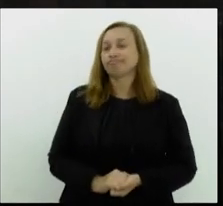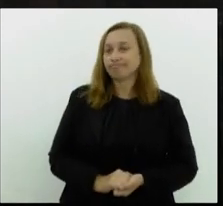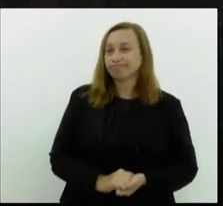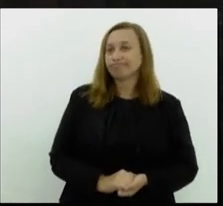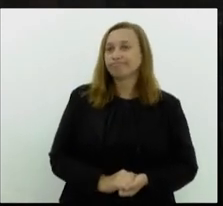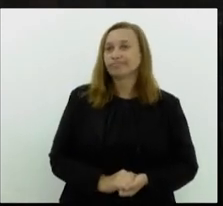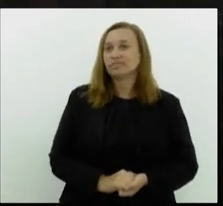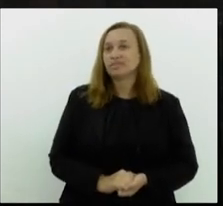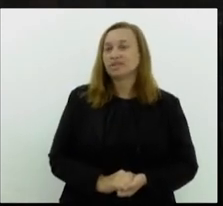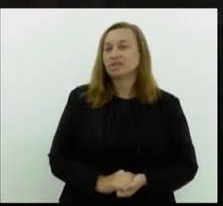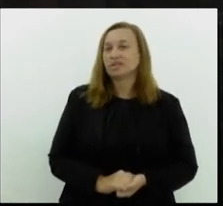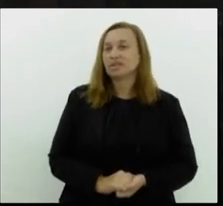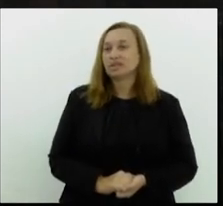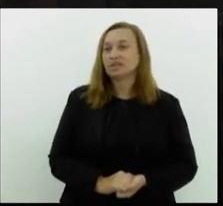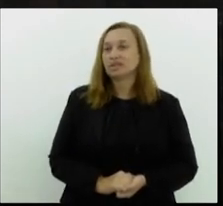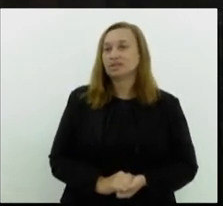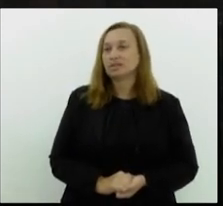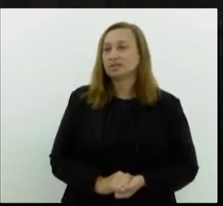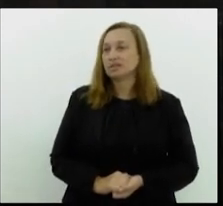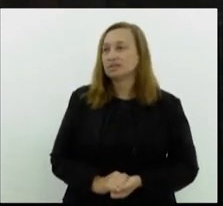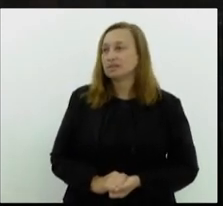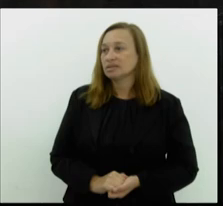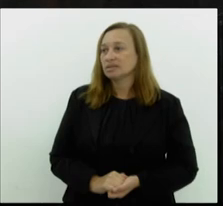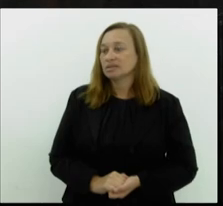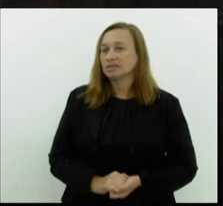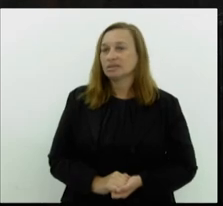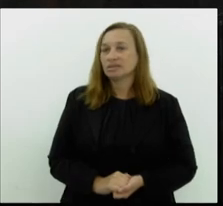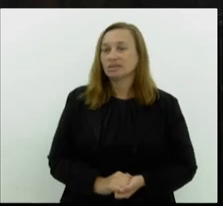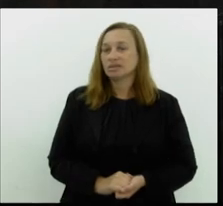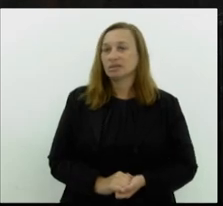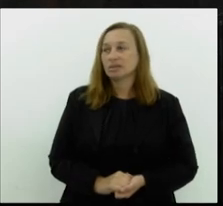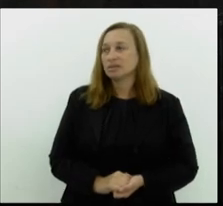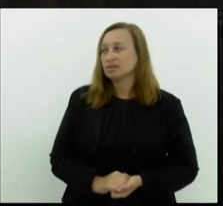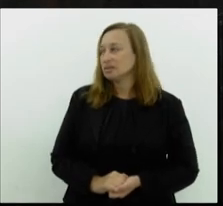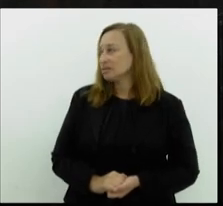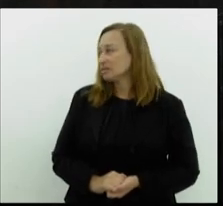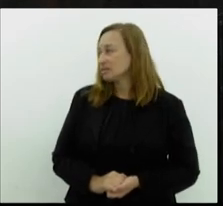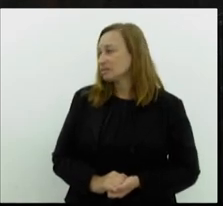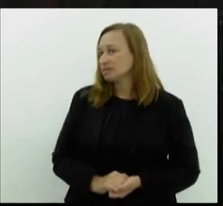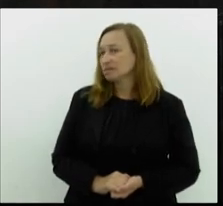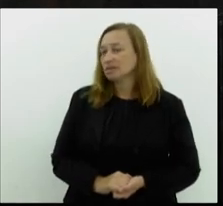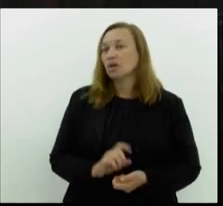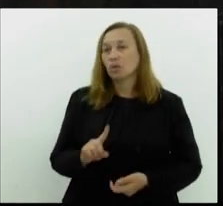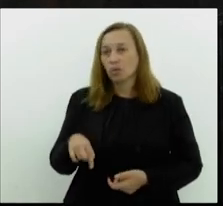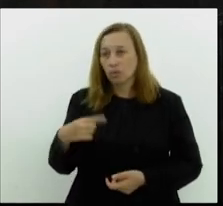Isto é insuportável. Além do mais,